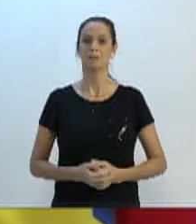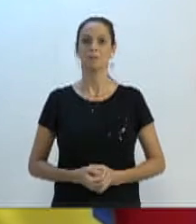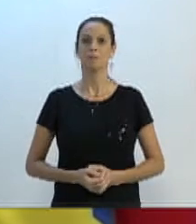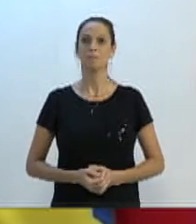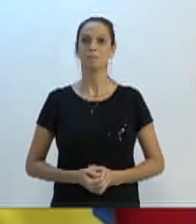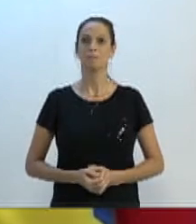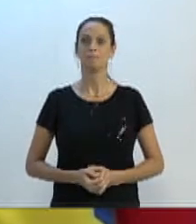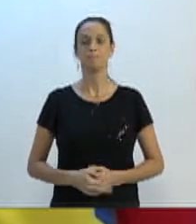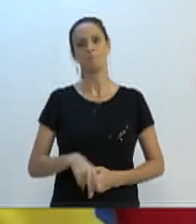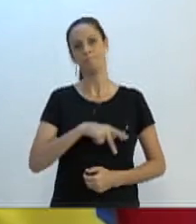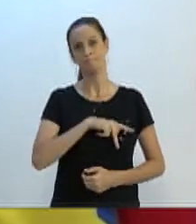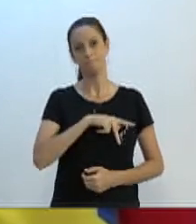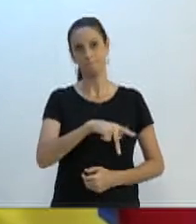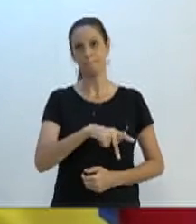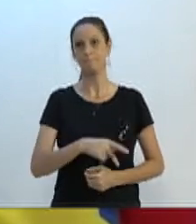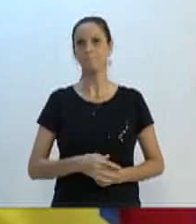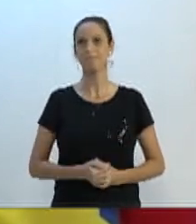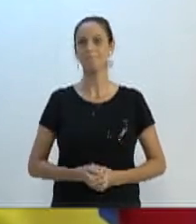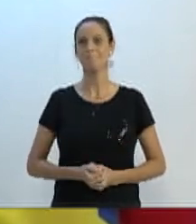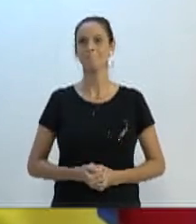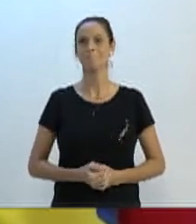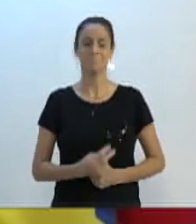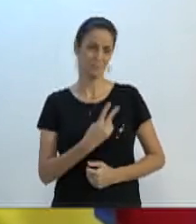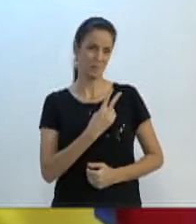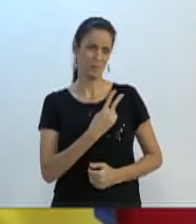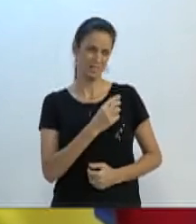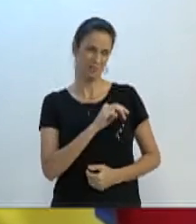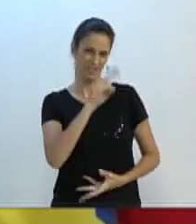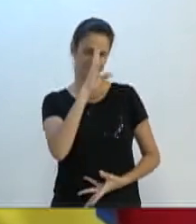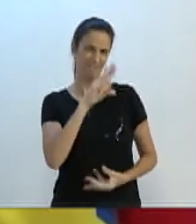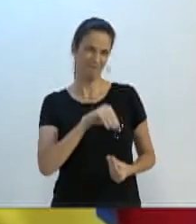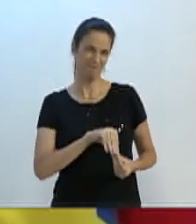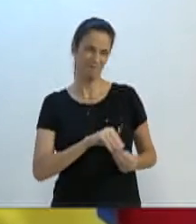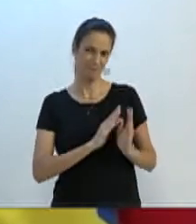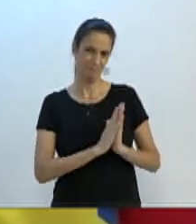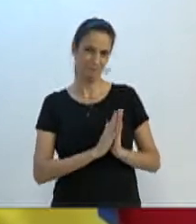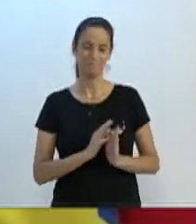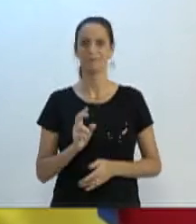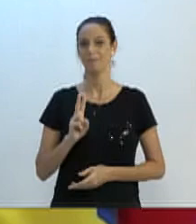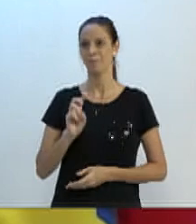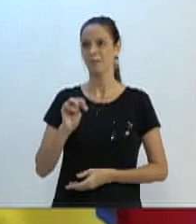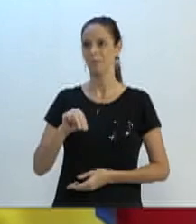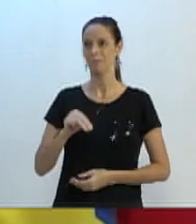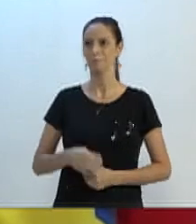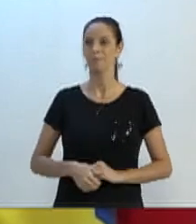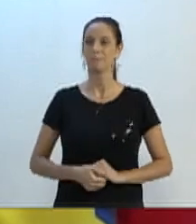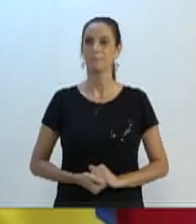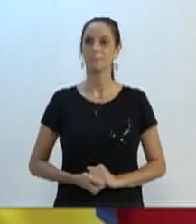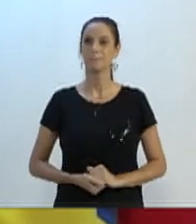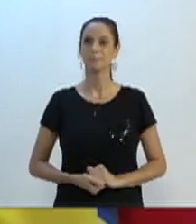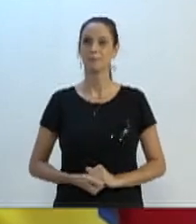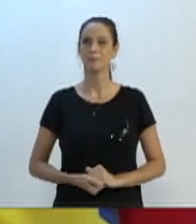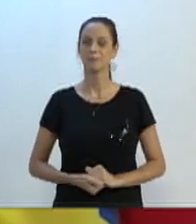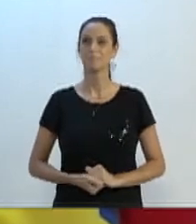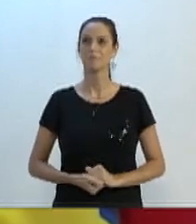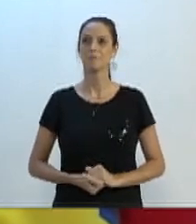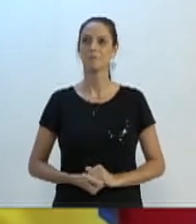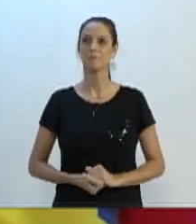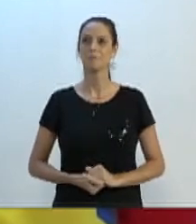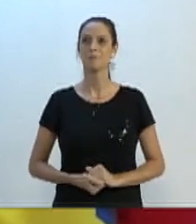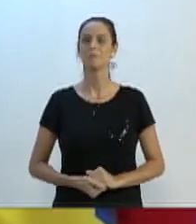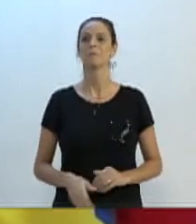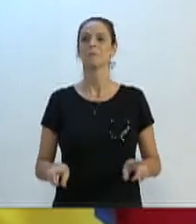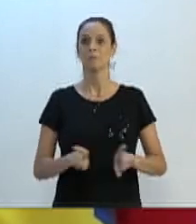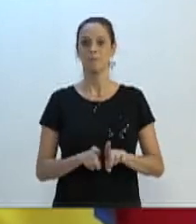Senhor presidente, mais dois minutos. Mais dois minutos, vereador. Eu agradeço